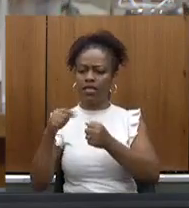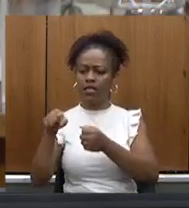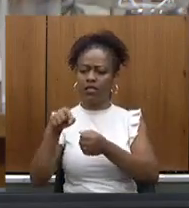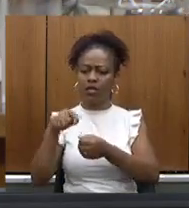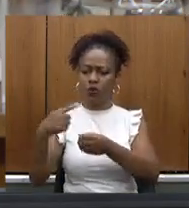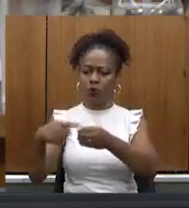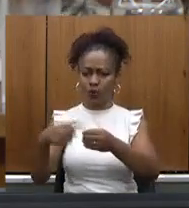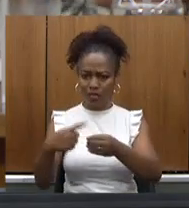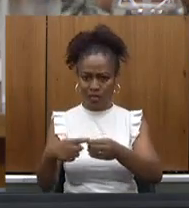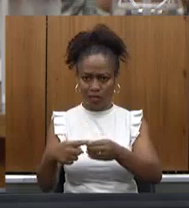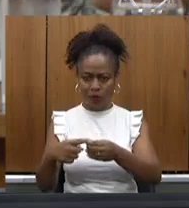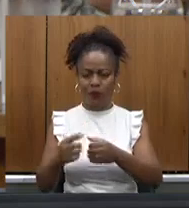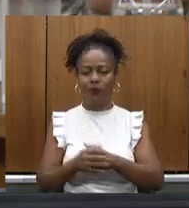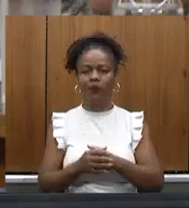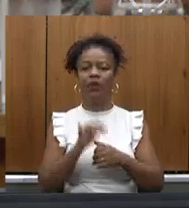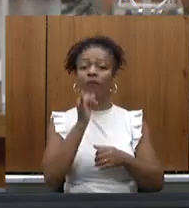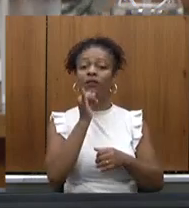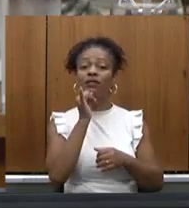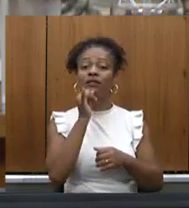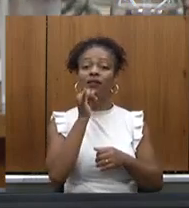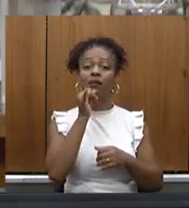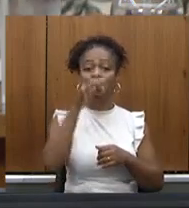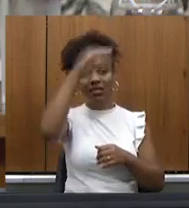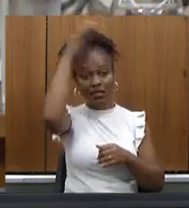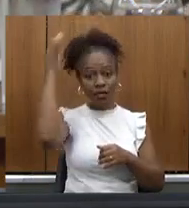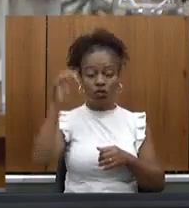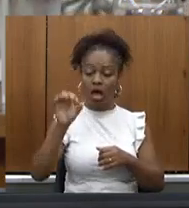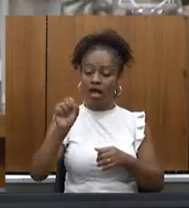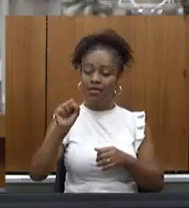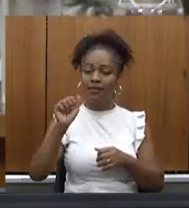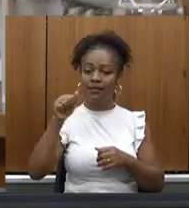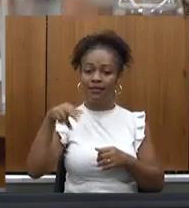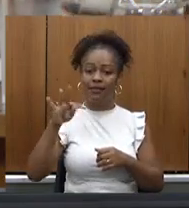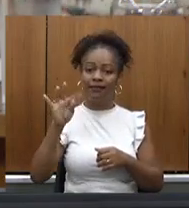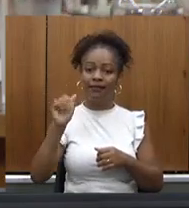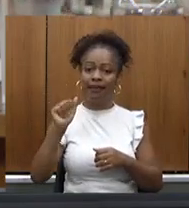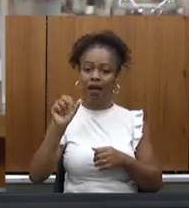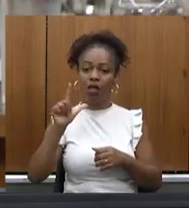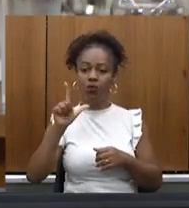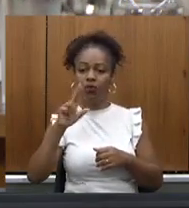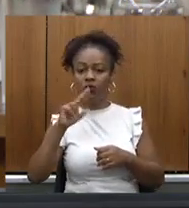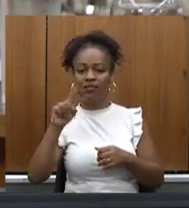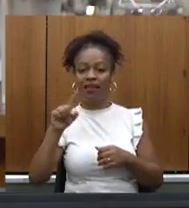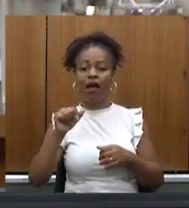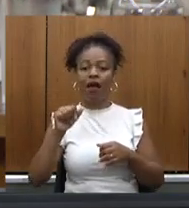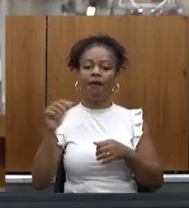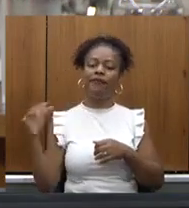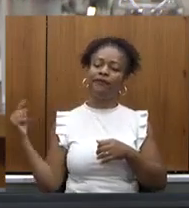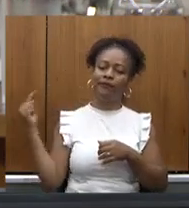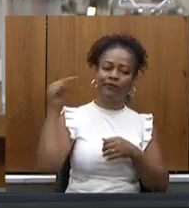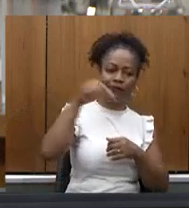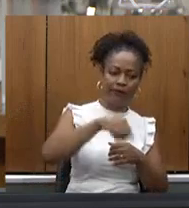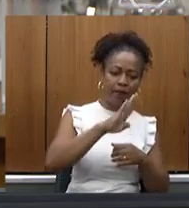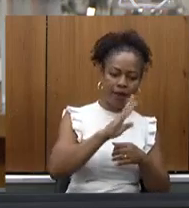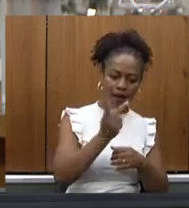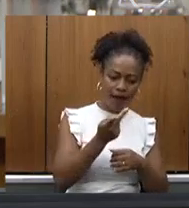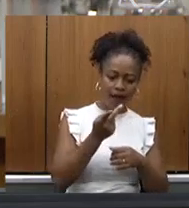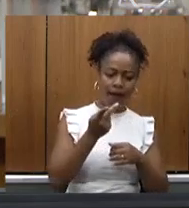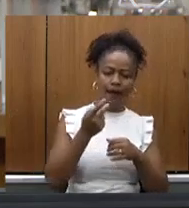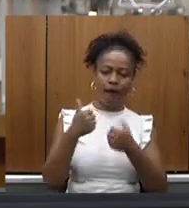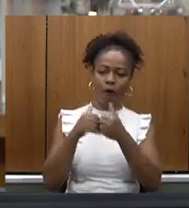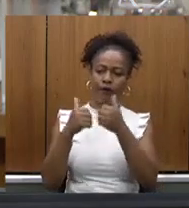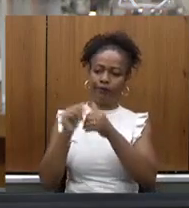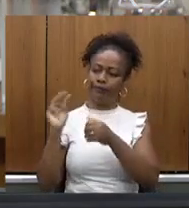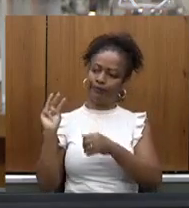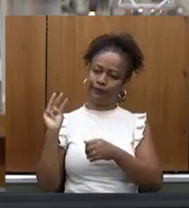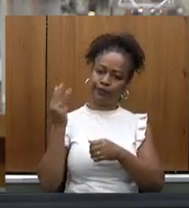vamos dar o exemplo, quem é de Santa Luzia tem que pegar dois a três ônibus para vir em Belo Horizonte e buscar o seu medicamento. E aí a gente fez um